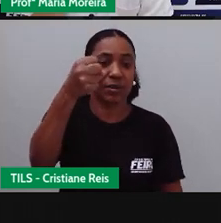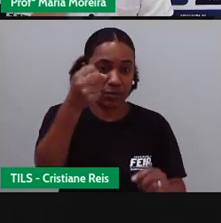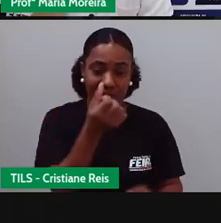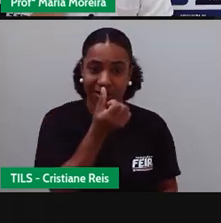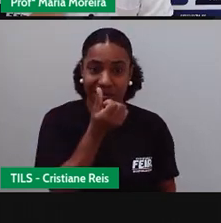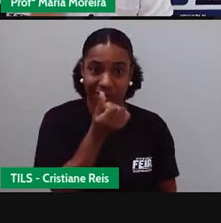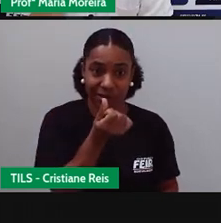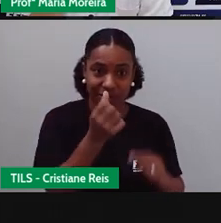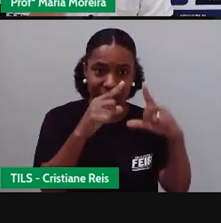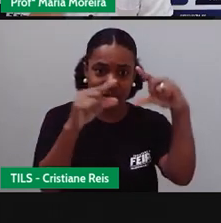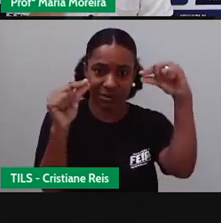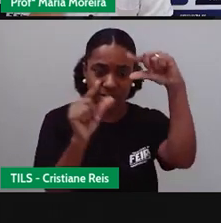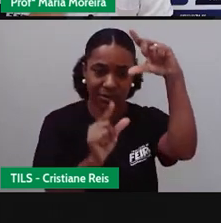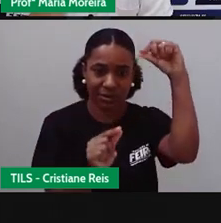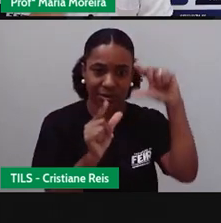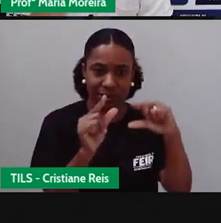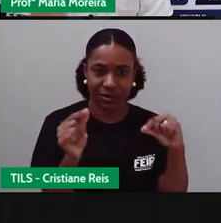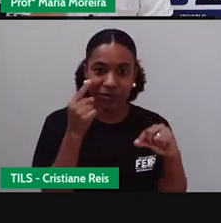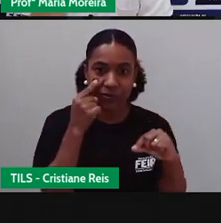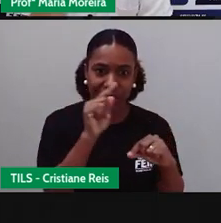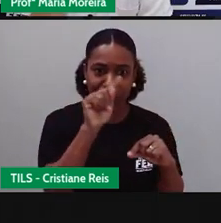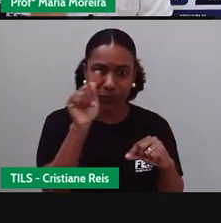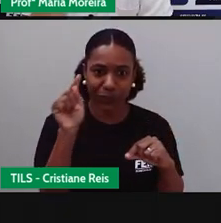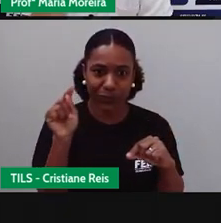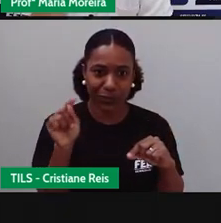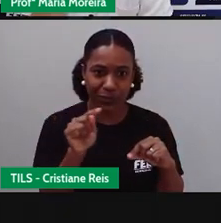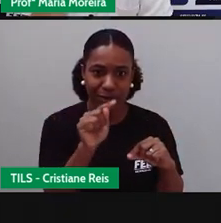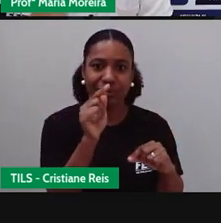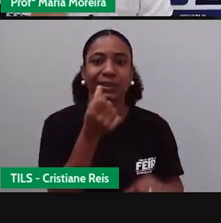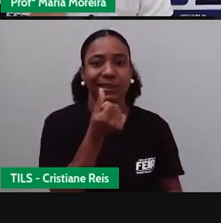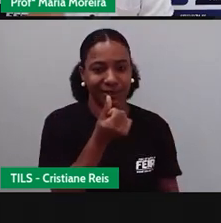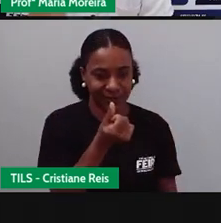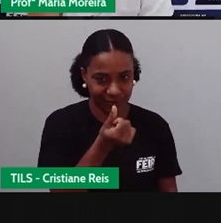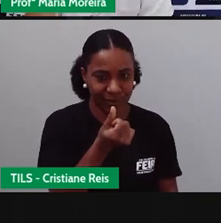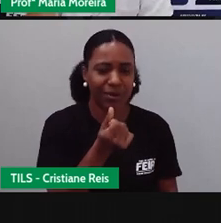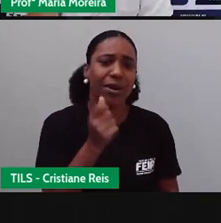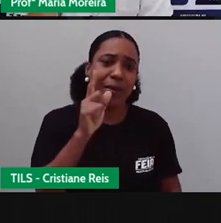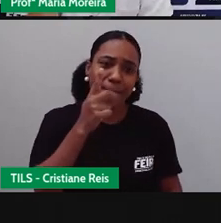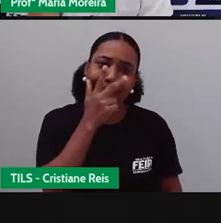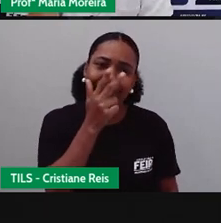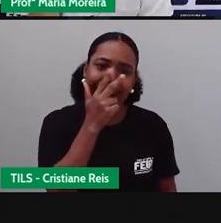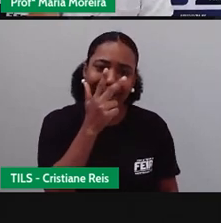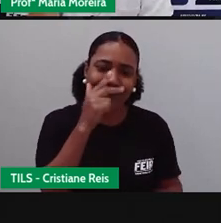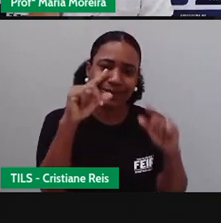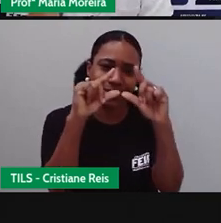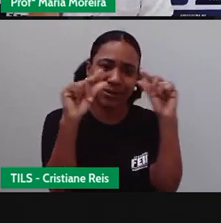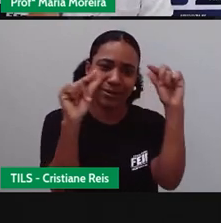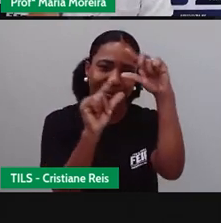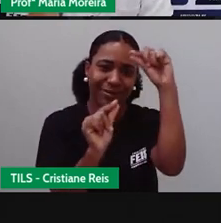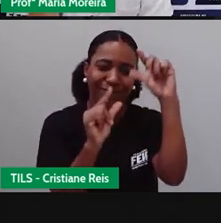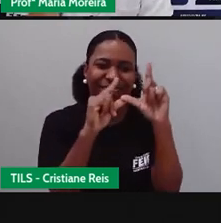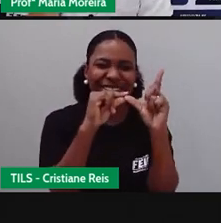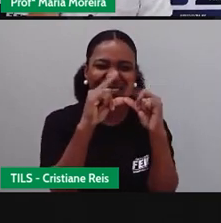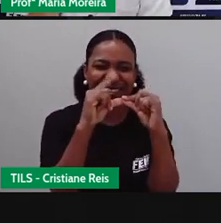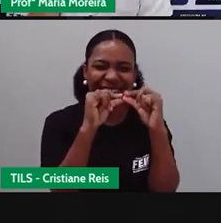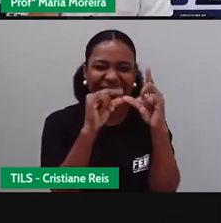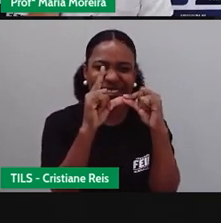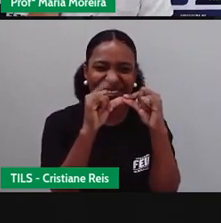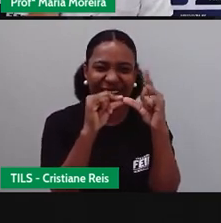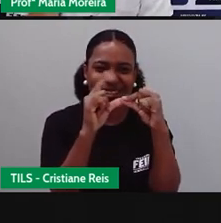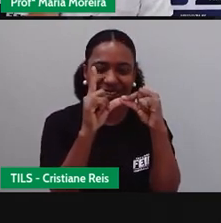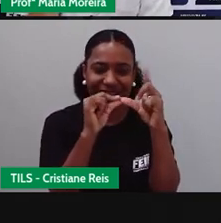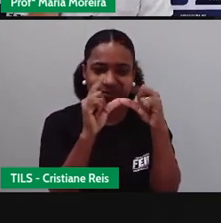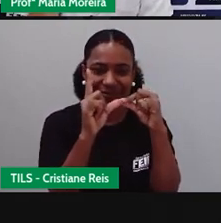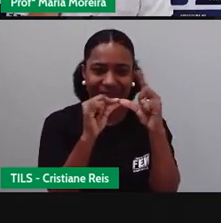pontas. É só a gente contar aí que ela tem seis pontas. Esse pró não parece uma estrela. É como se fosse uma asteriscozinha, tá, gente? E aí,